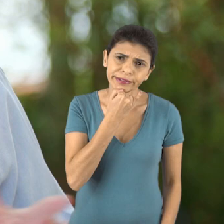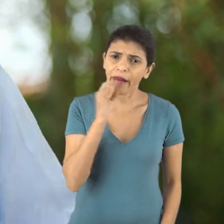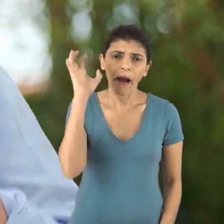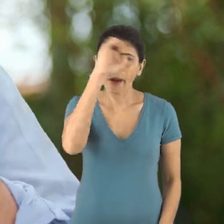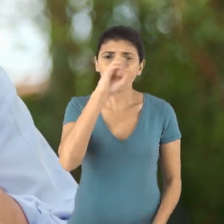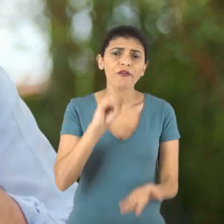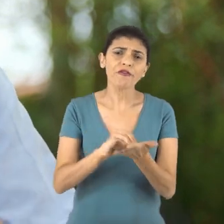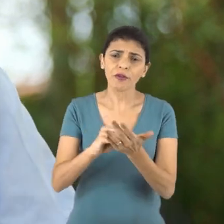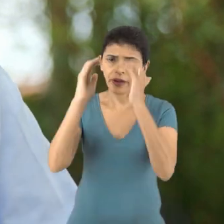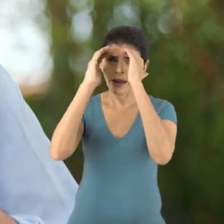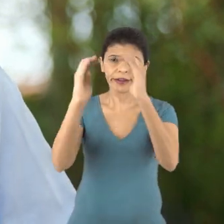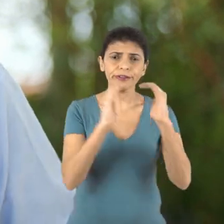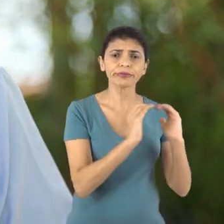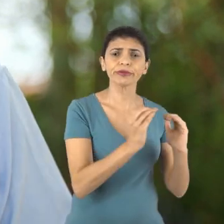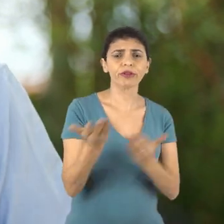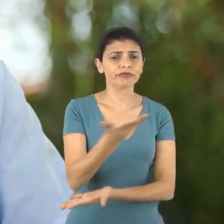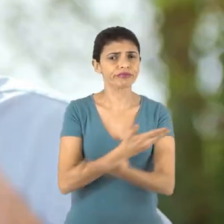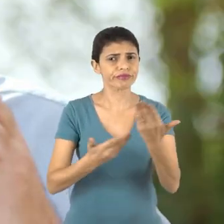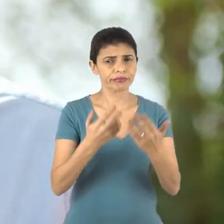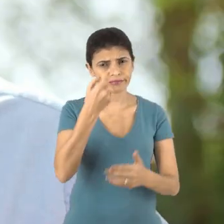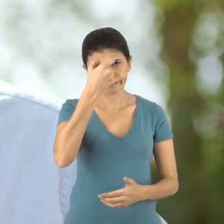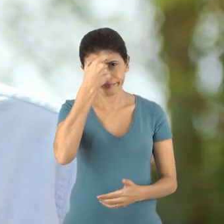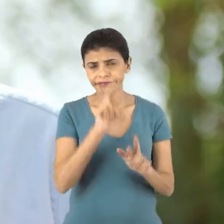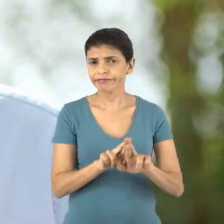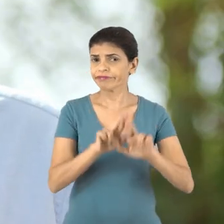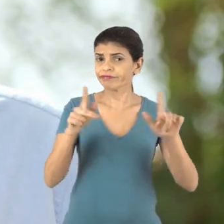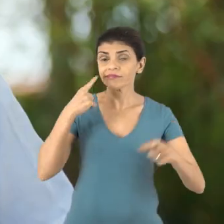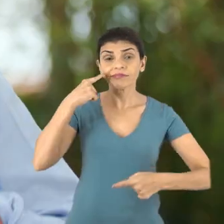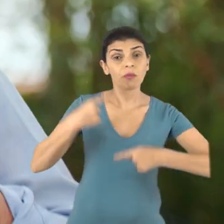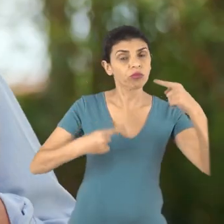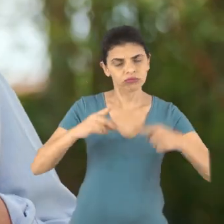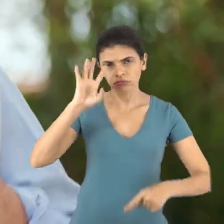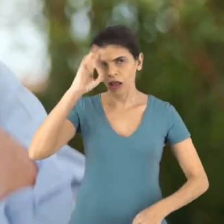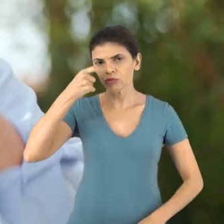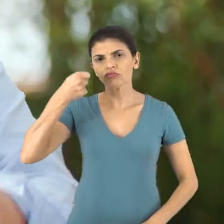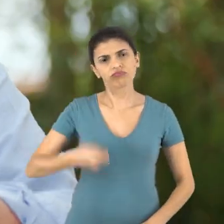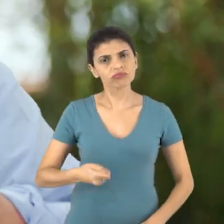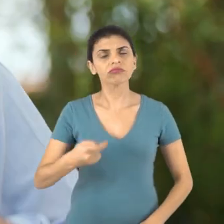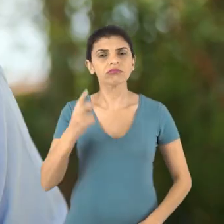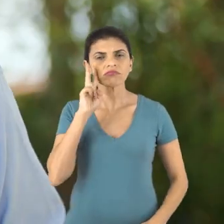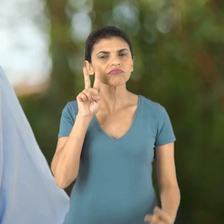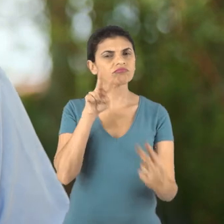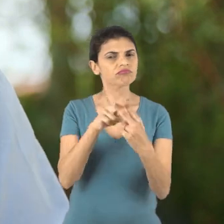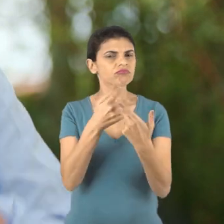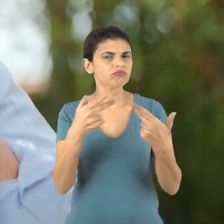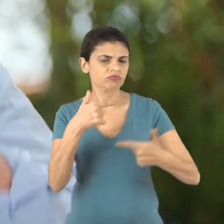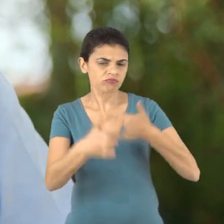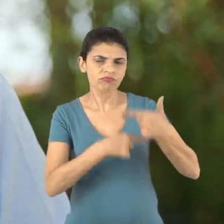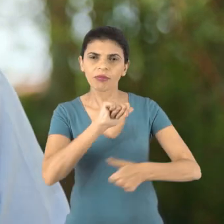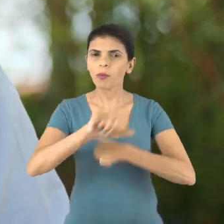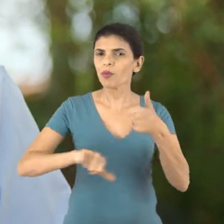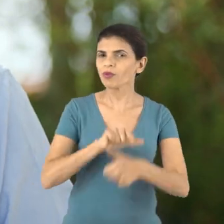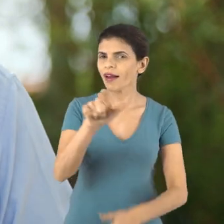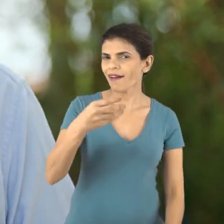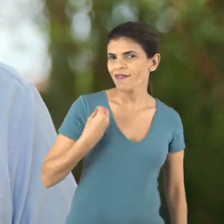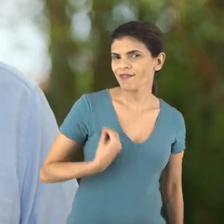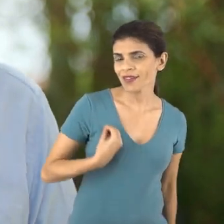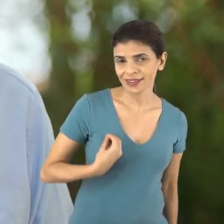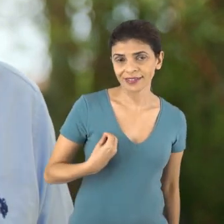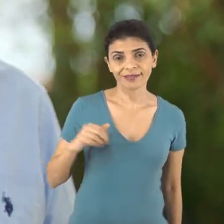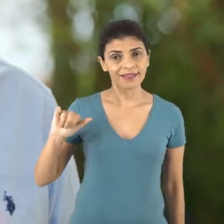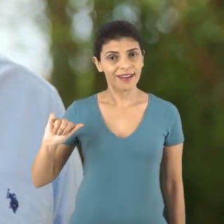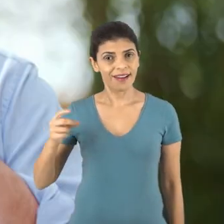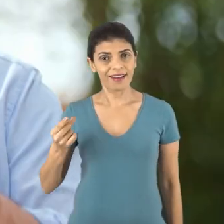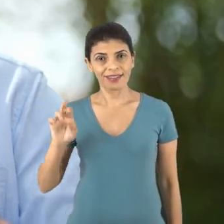infelizmente, desaprenderam de respeitar quem pensa diferente Eu sou um político de resultado Quero ver coisas concretas pra mudar